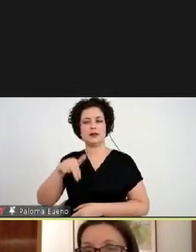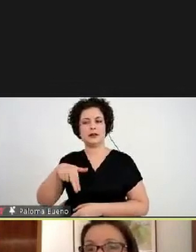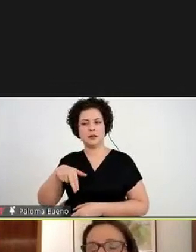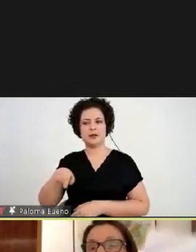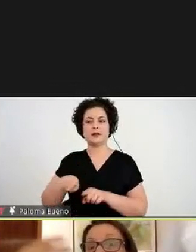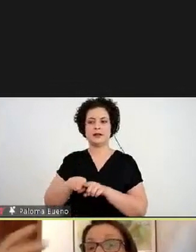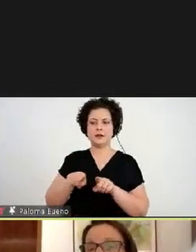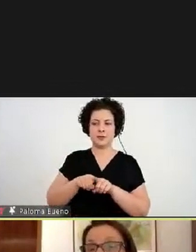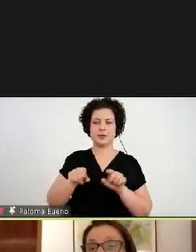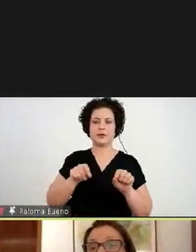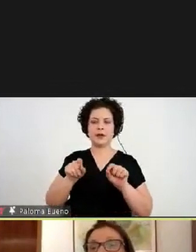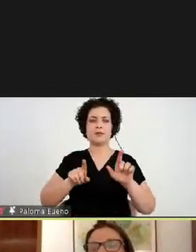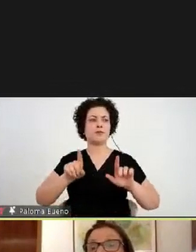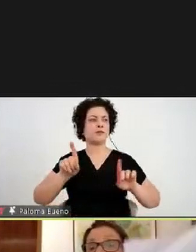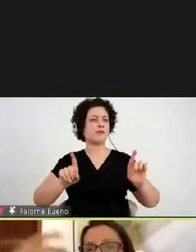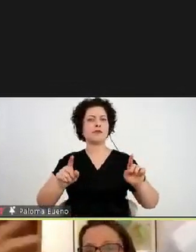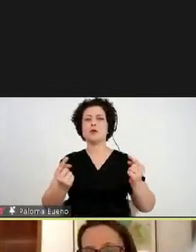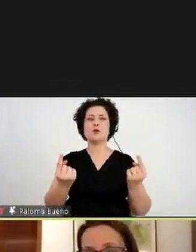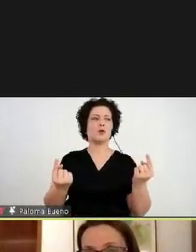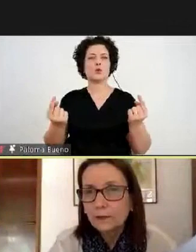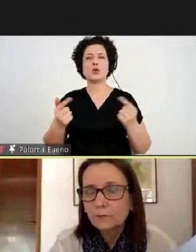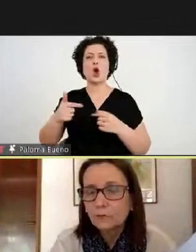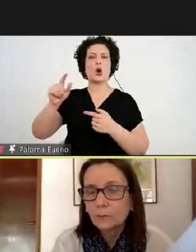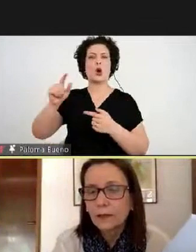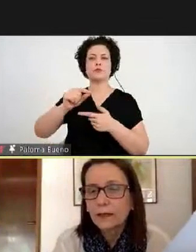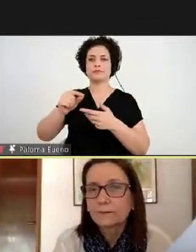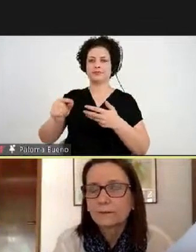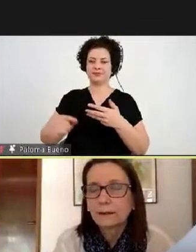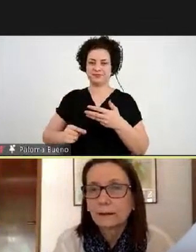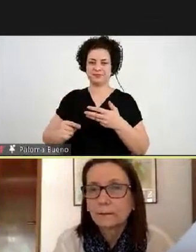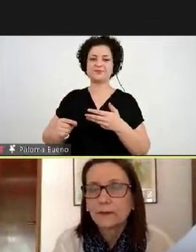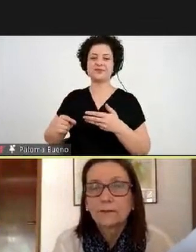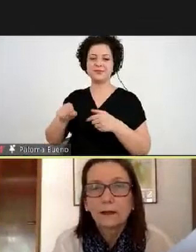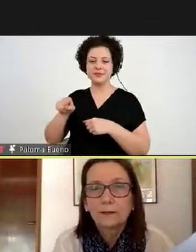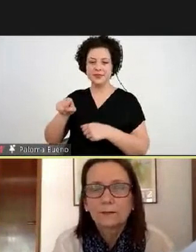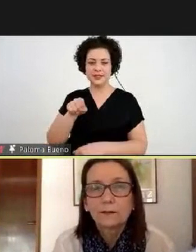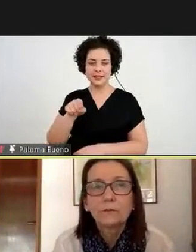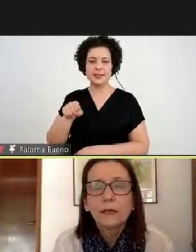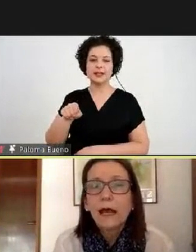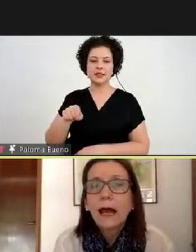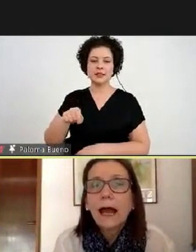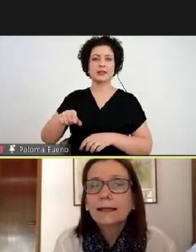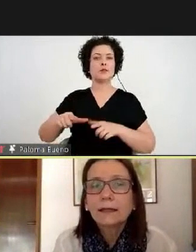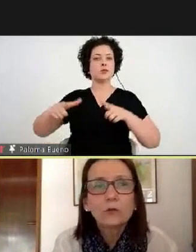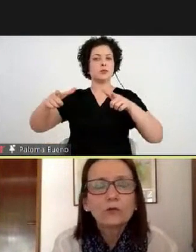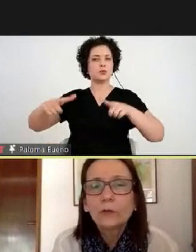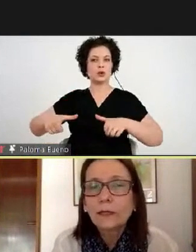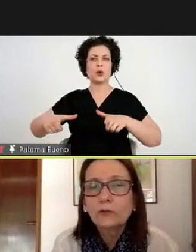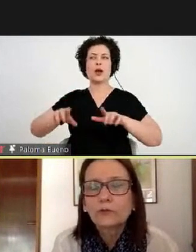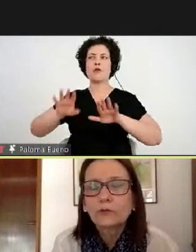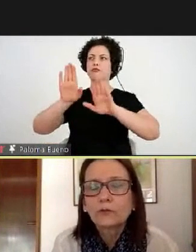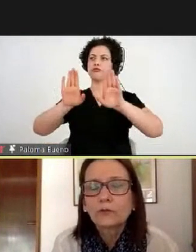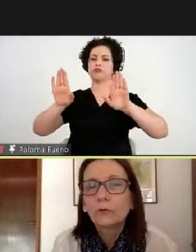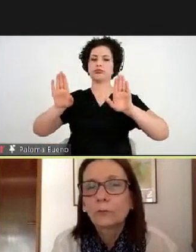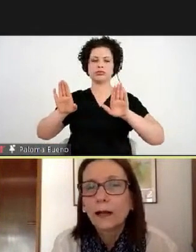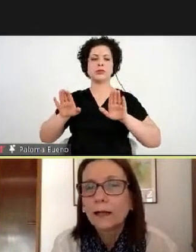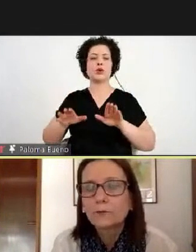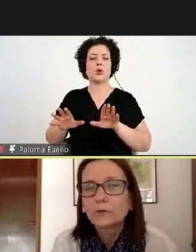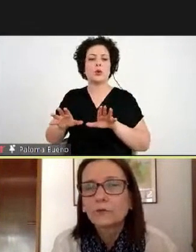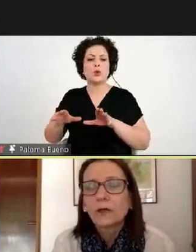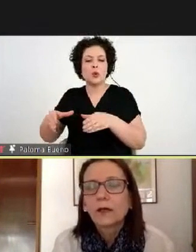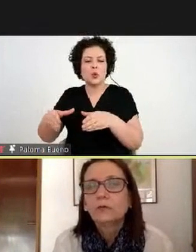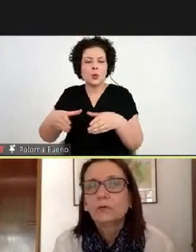qual é o seu nome, que traz ainda outros elementos para essa instalação. Aqui, os nichos que são